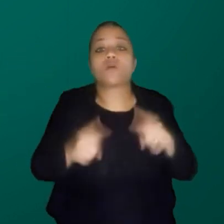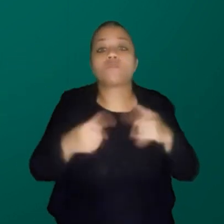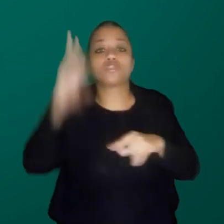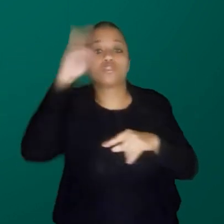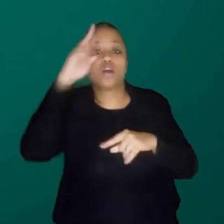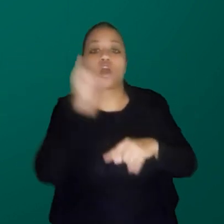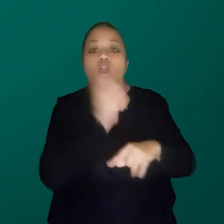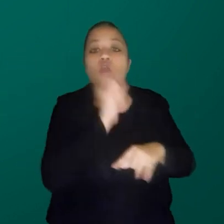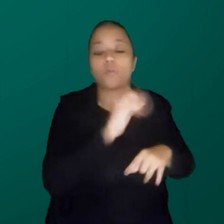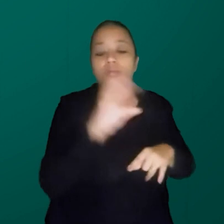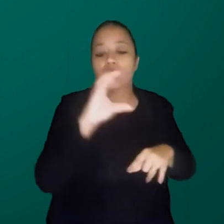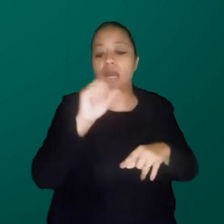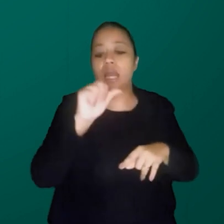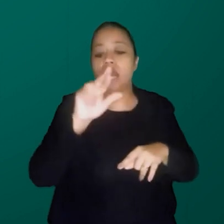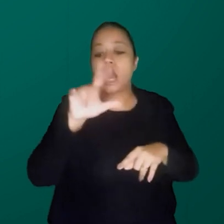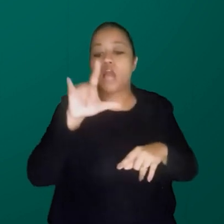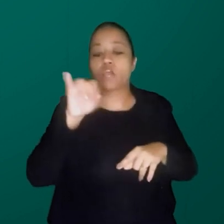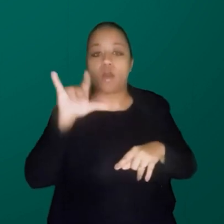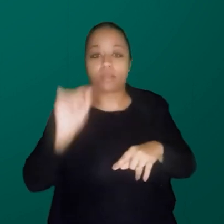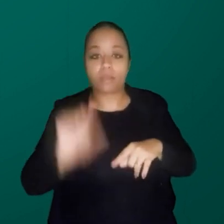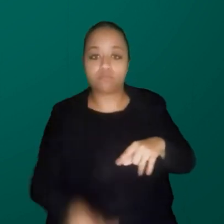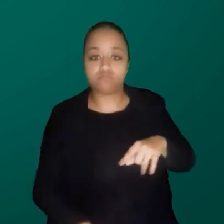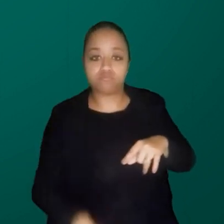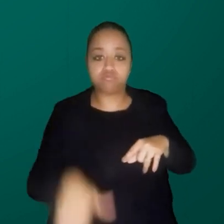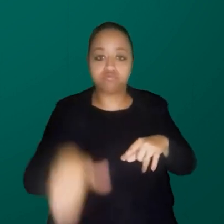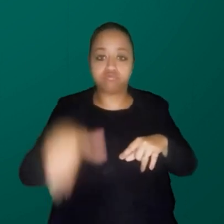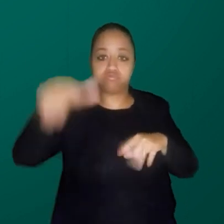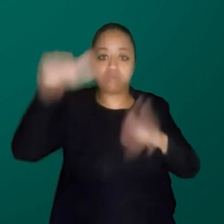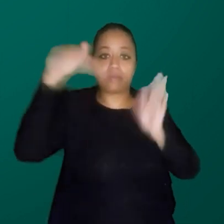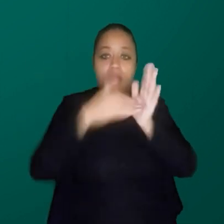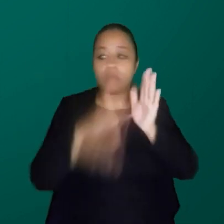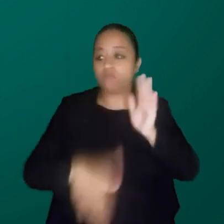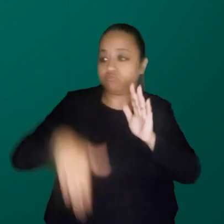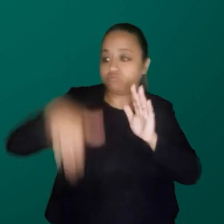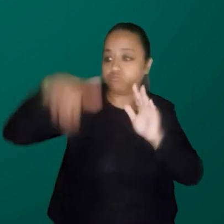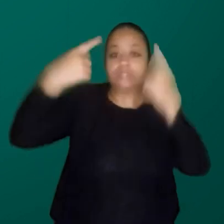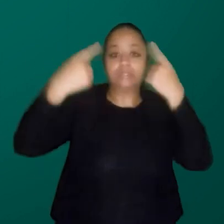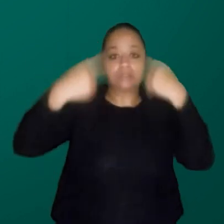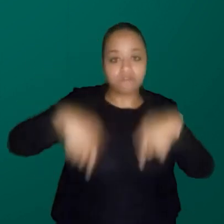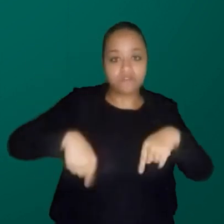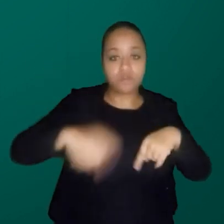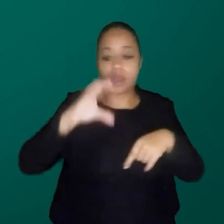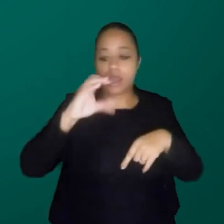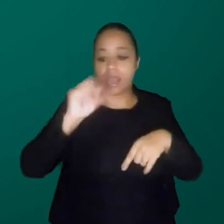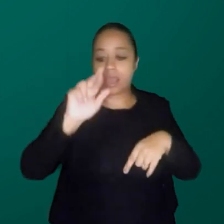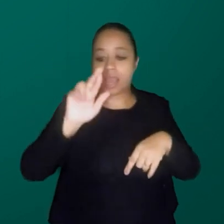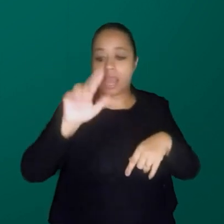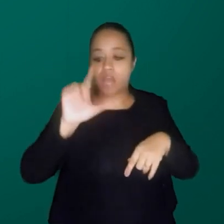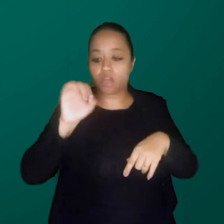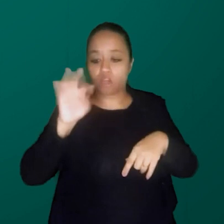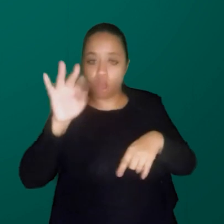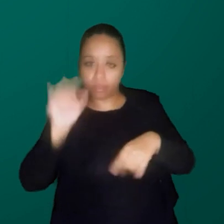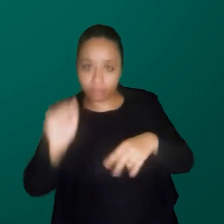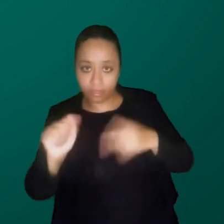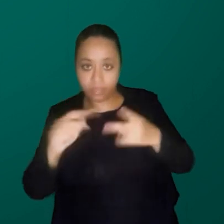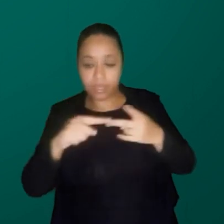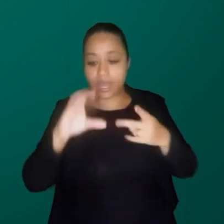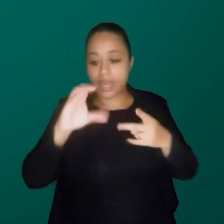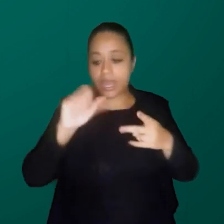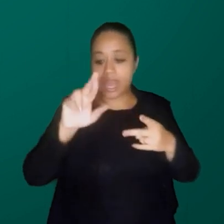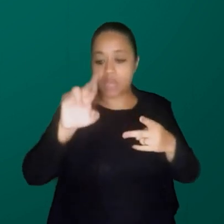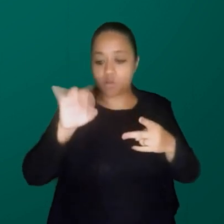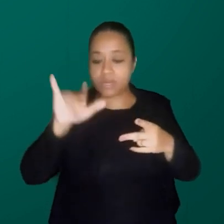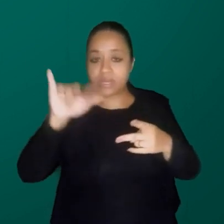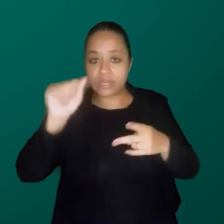história de Carlota desde a infância até a idade adulta, contando desafios que a Carlota enfrenta. A Carolina e a Carlota são os demais